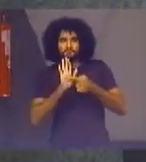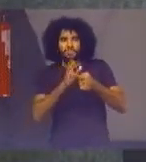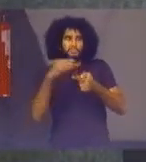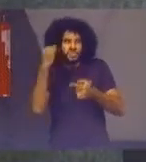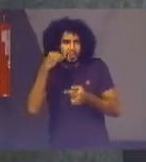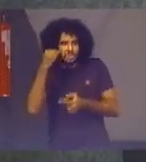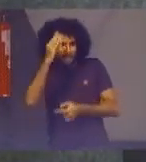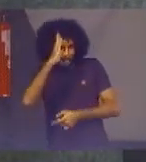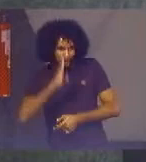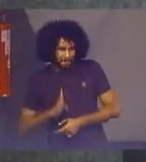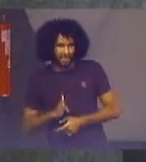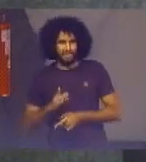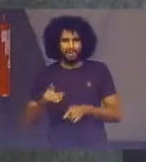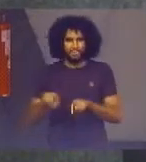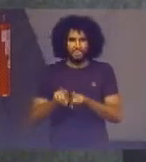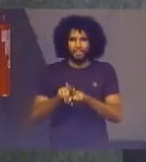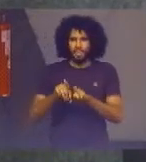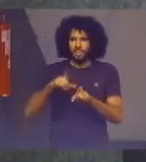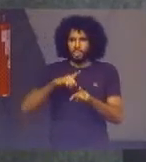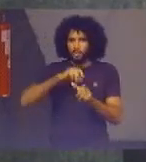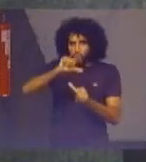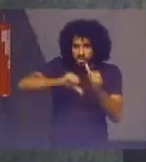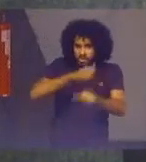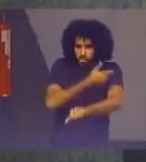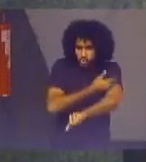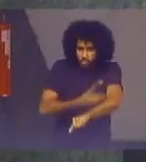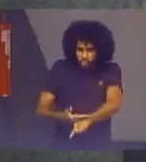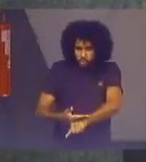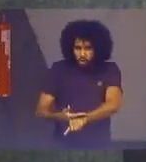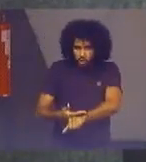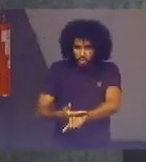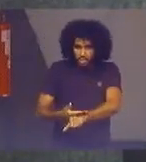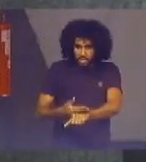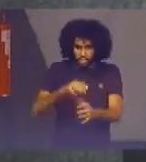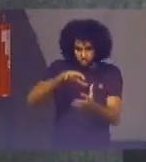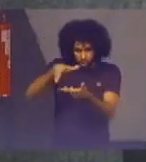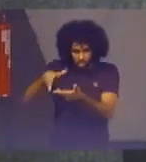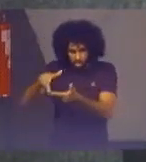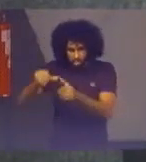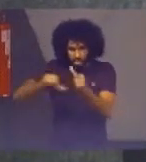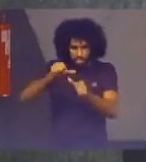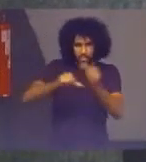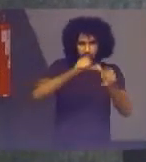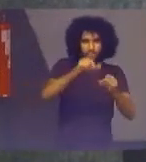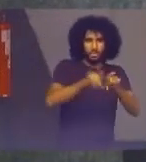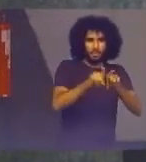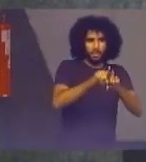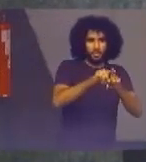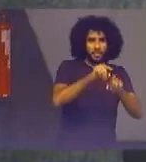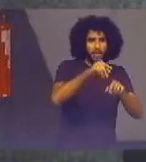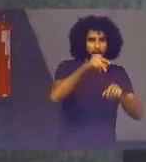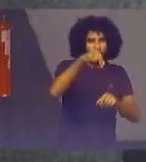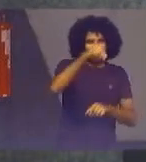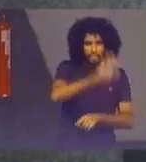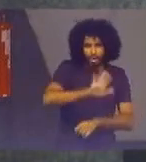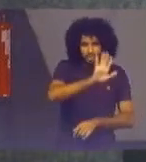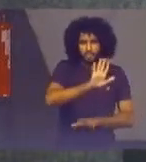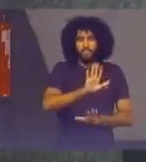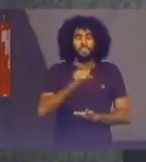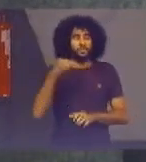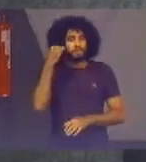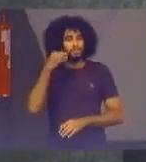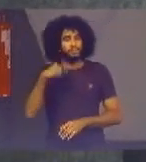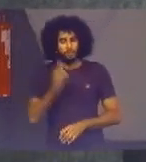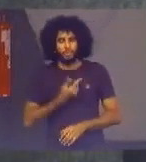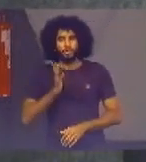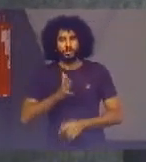brasileira De adequação Das metas globais Para as metas nacionais É uma experiência Que a gente já apresentou